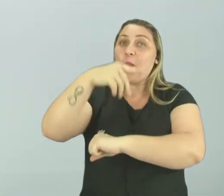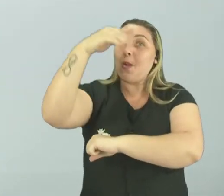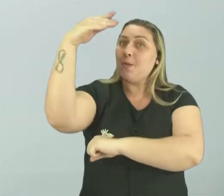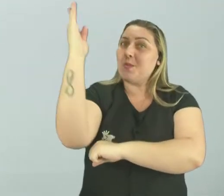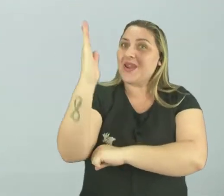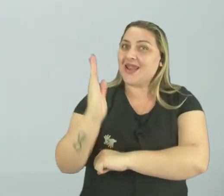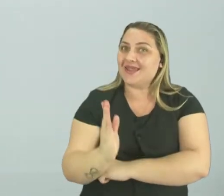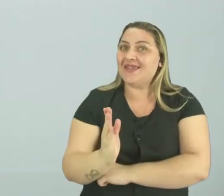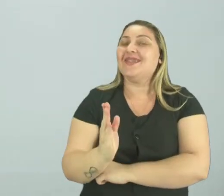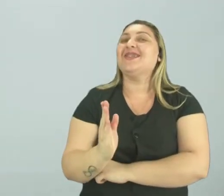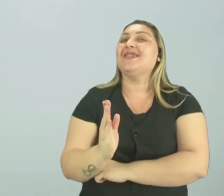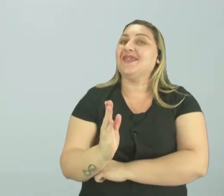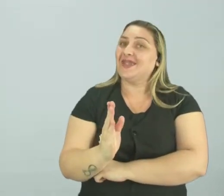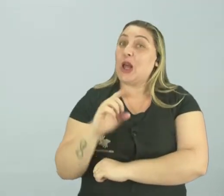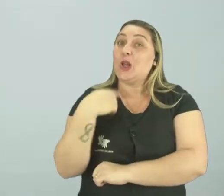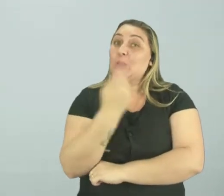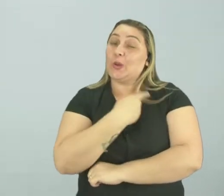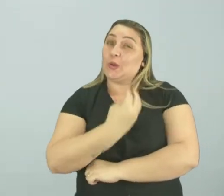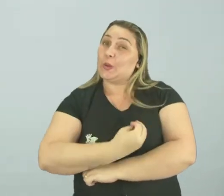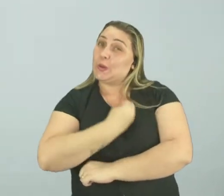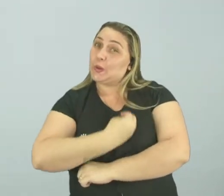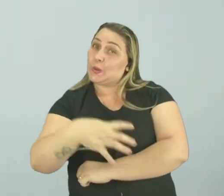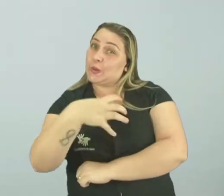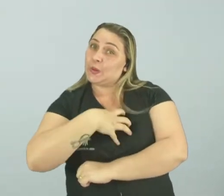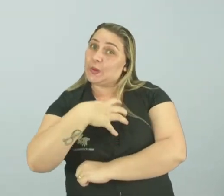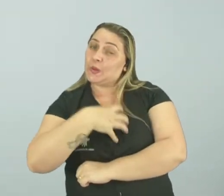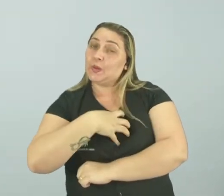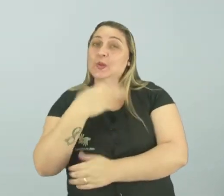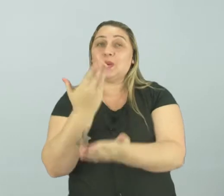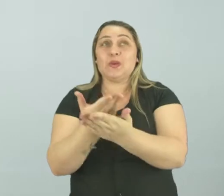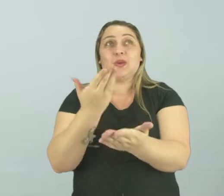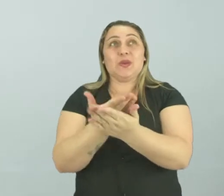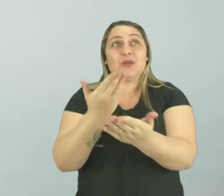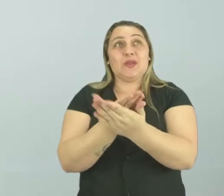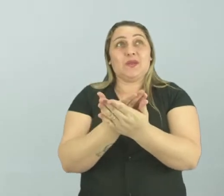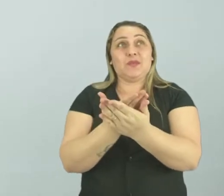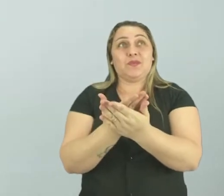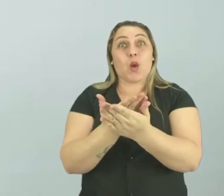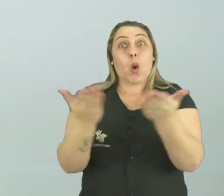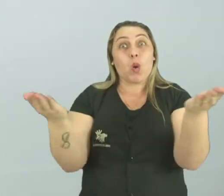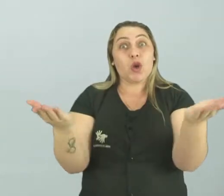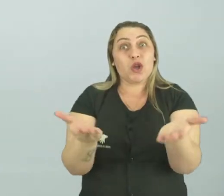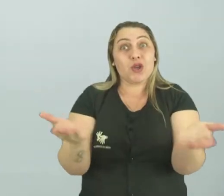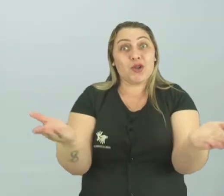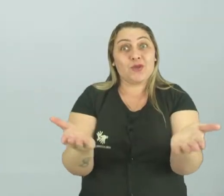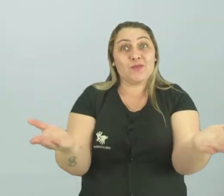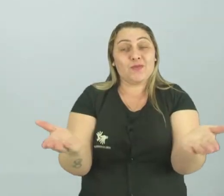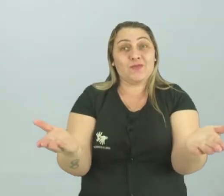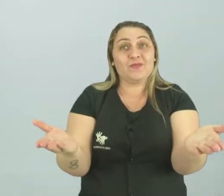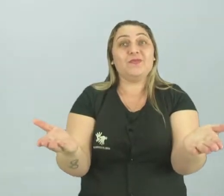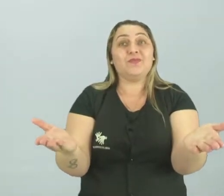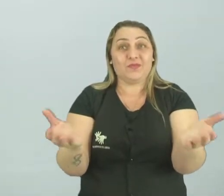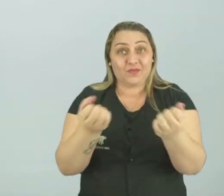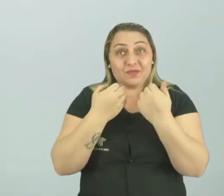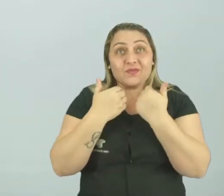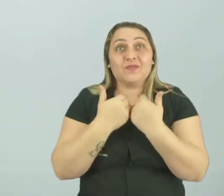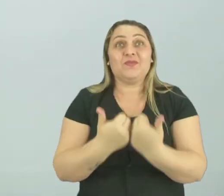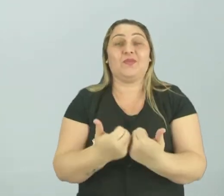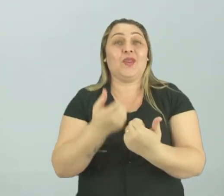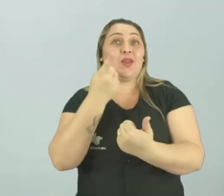Brasil, o nosso modo de vida, né? Estamos estudando, vamos estudar hoje, né? Tudo bem?